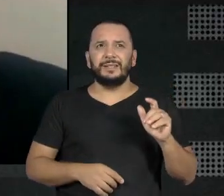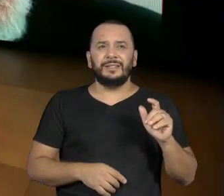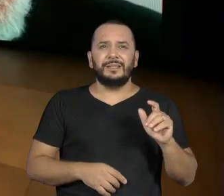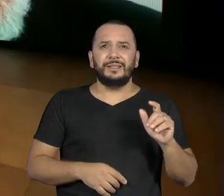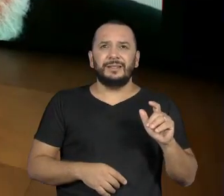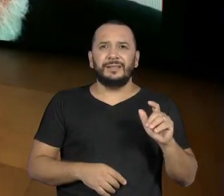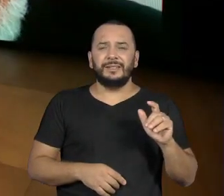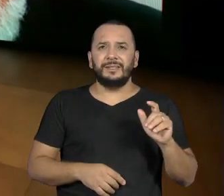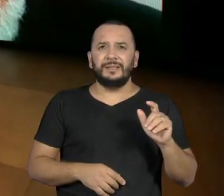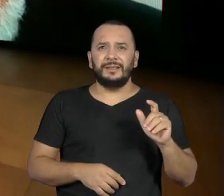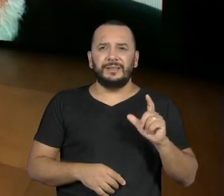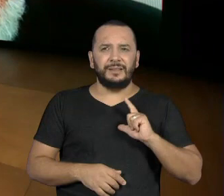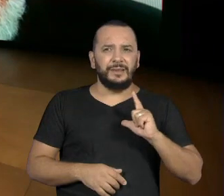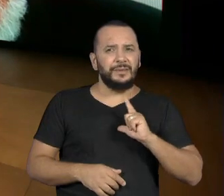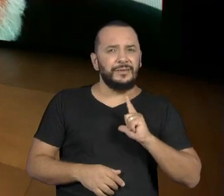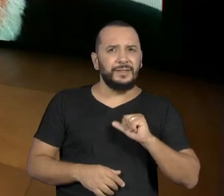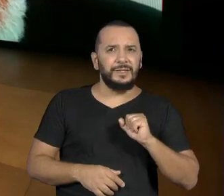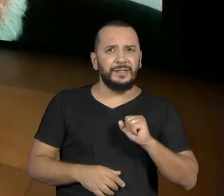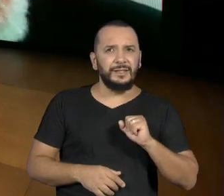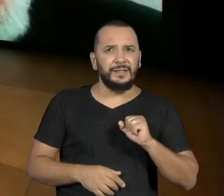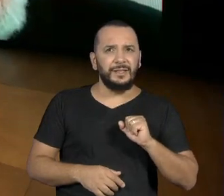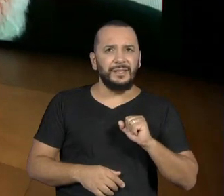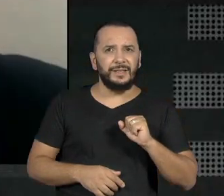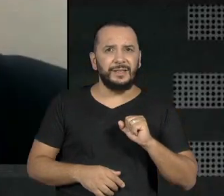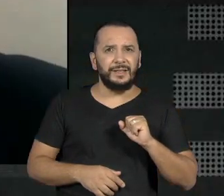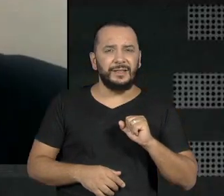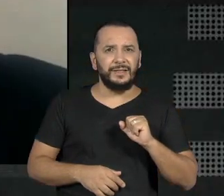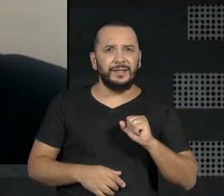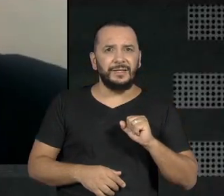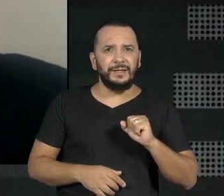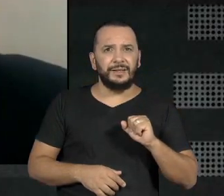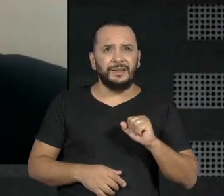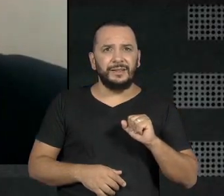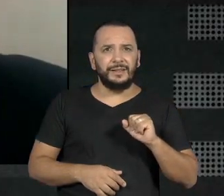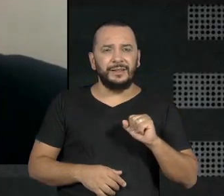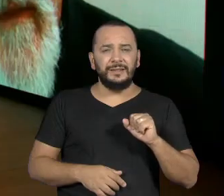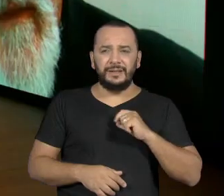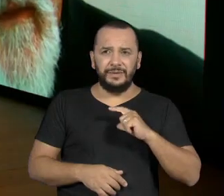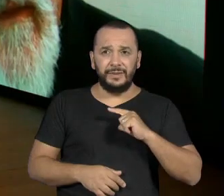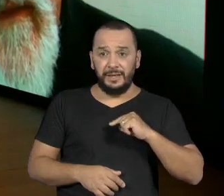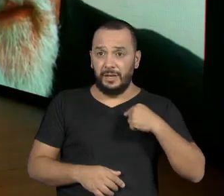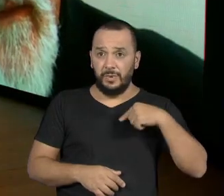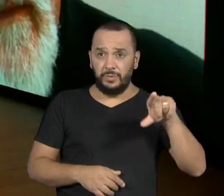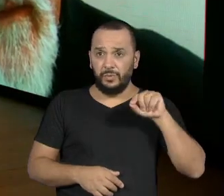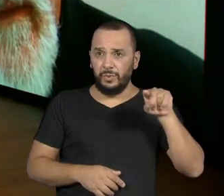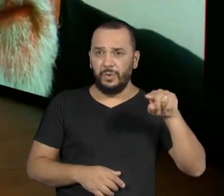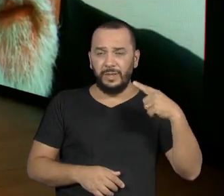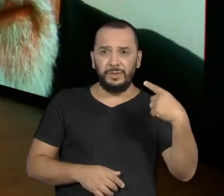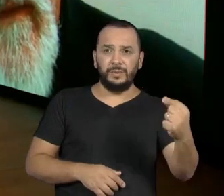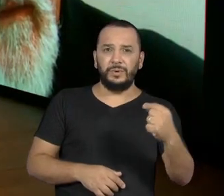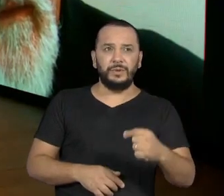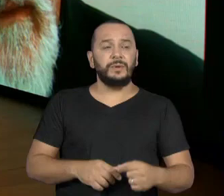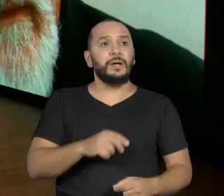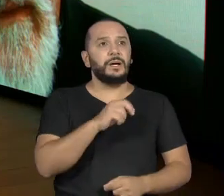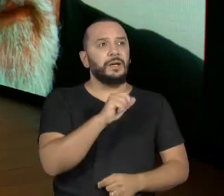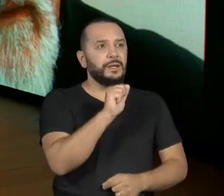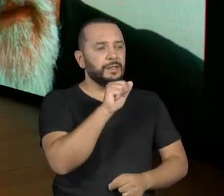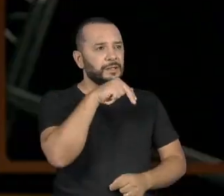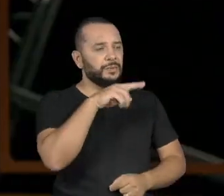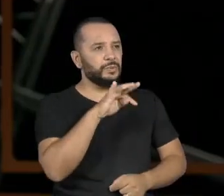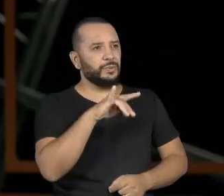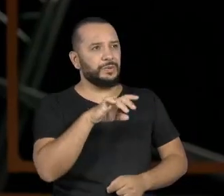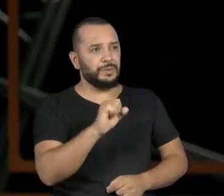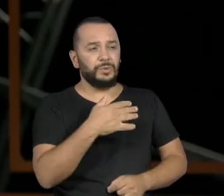se eles me escolhem, ou eu escolho eles. Agora, o Antunes deve ter gostado do seu trabalho, porque na